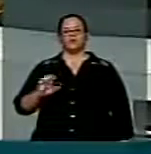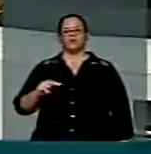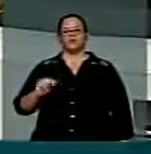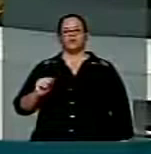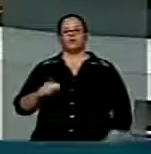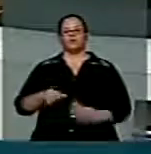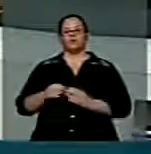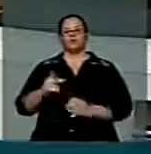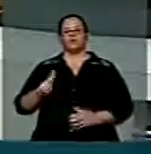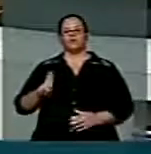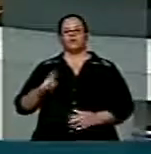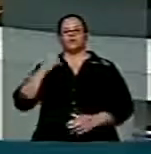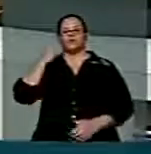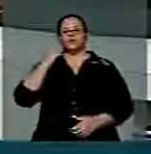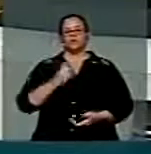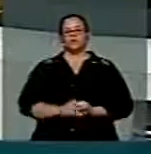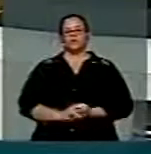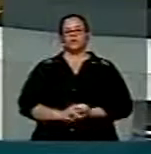Foi você.